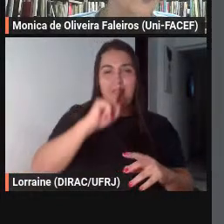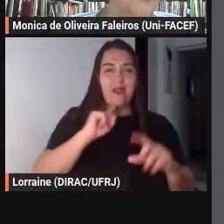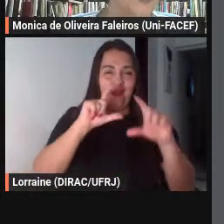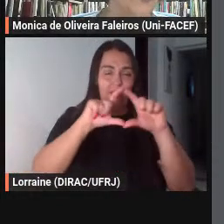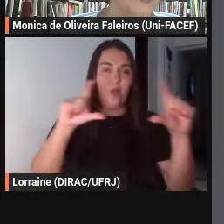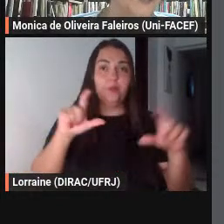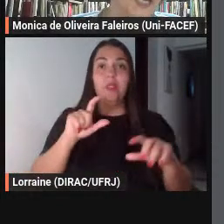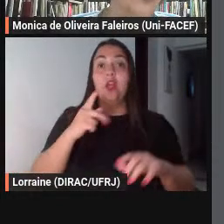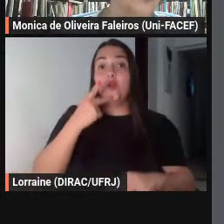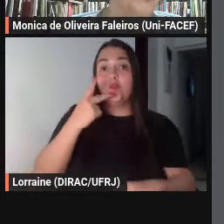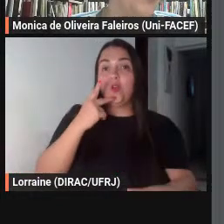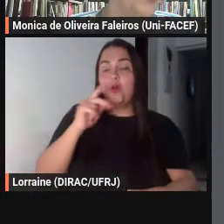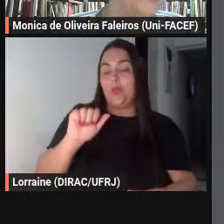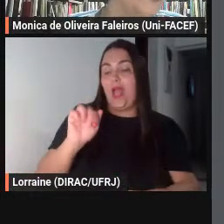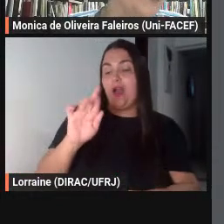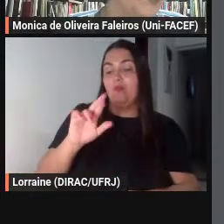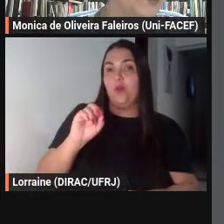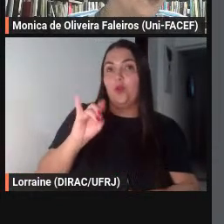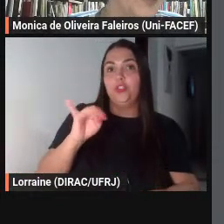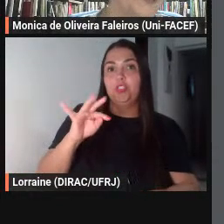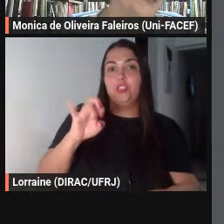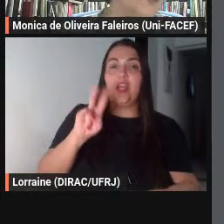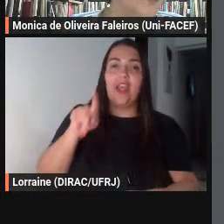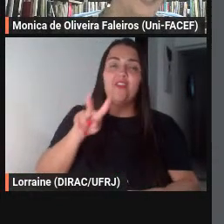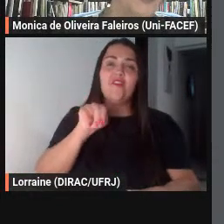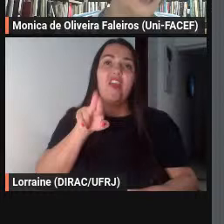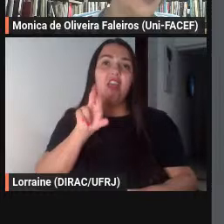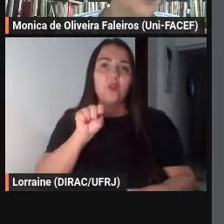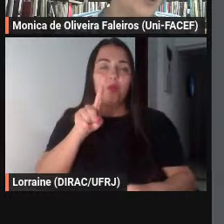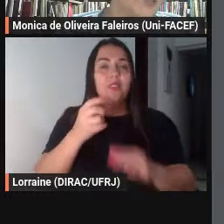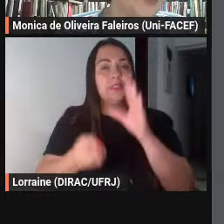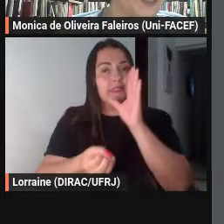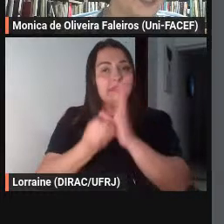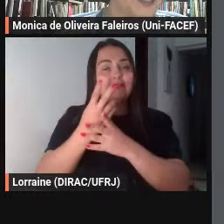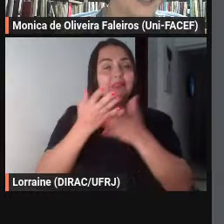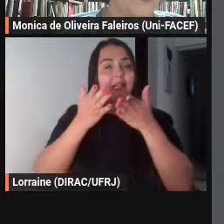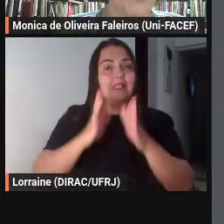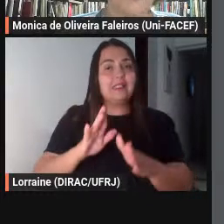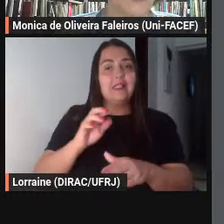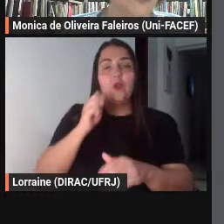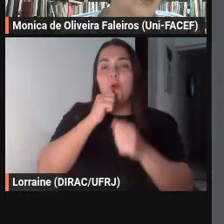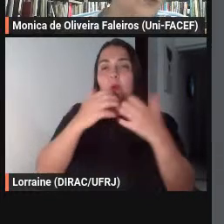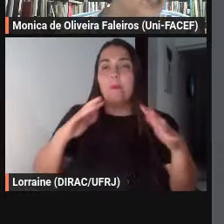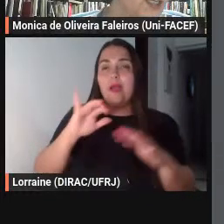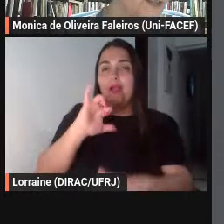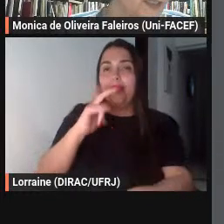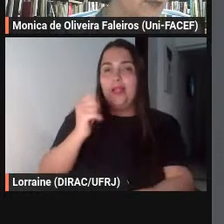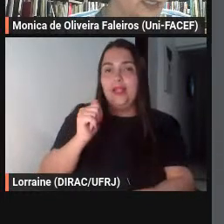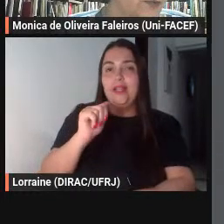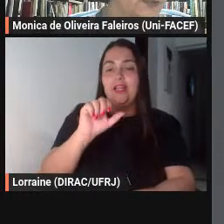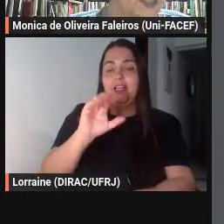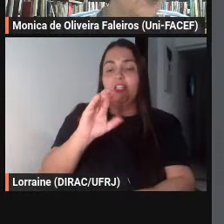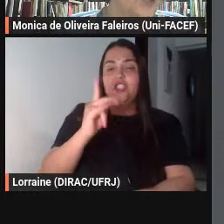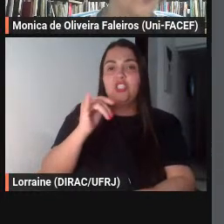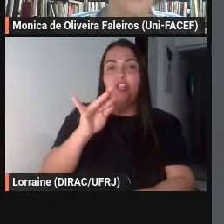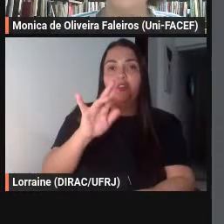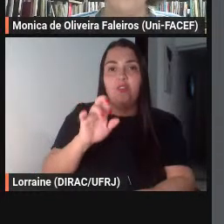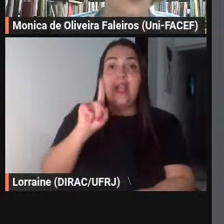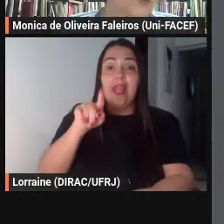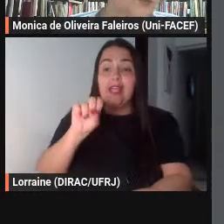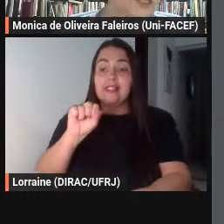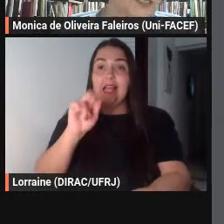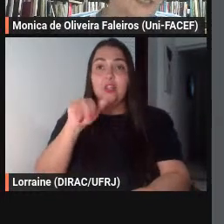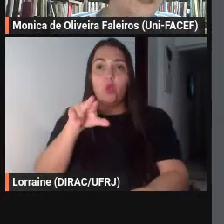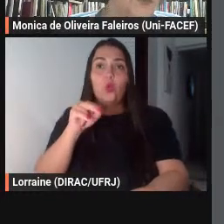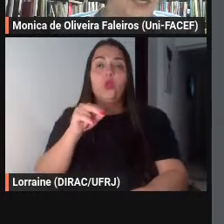Vênus nasceu das águas ou melhor das espumas suspeitas do mar da ilha de Chipre depois que Saturno tinha lançado ali os testículos de